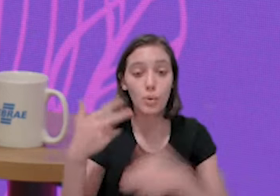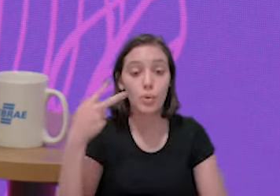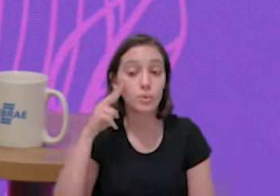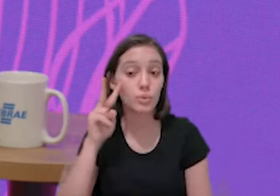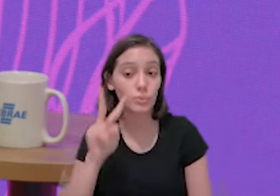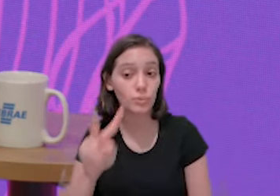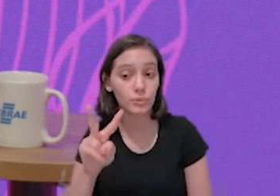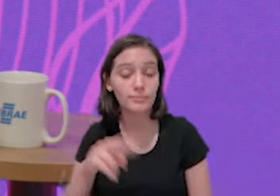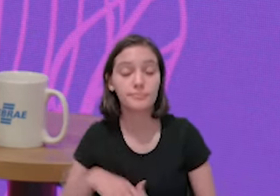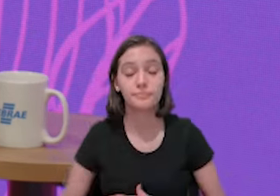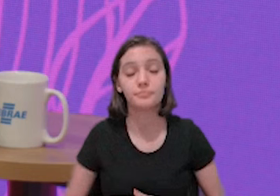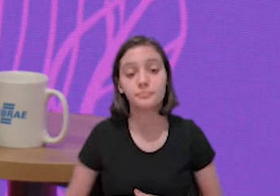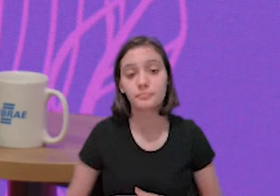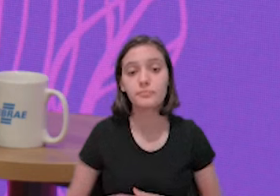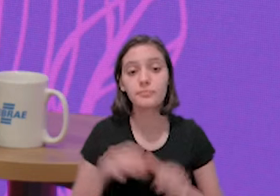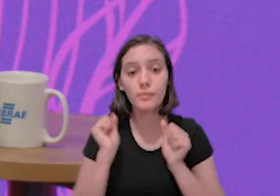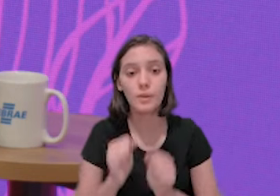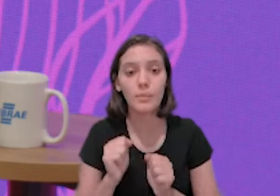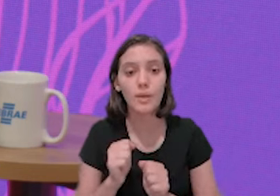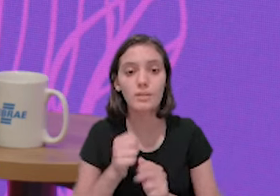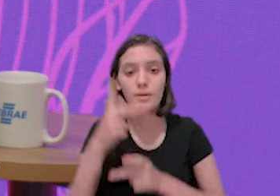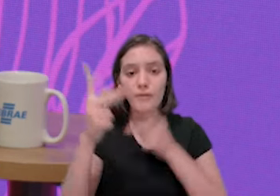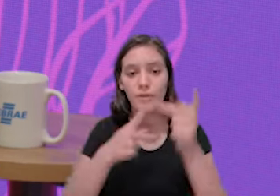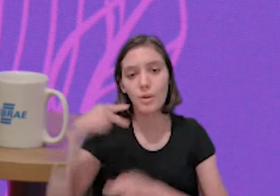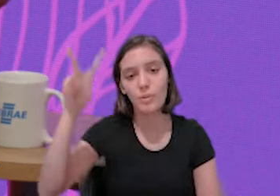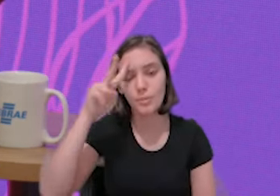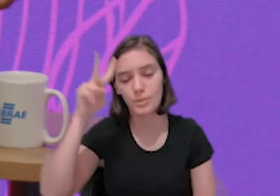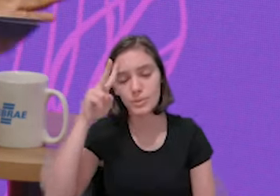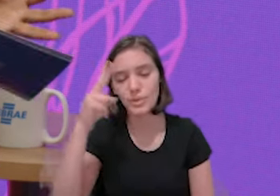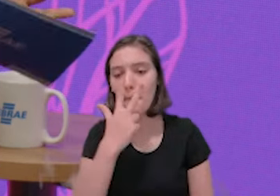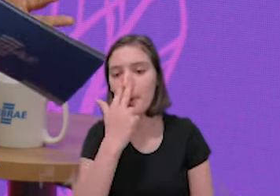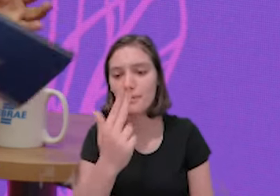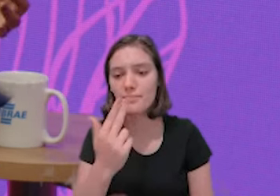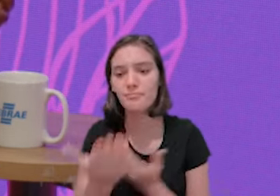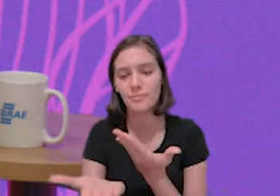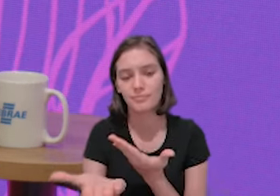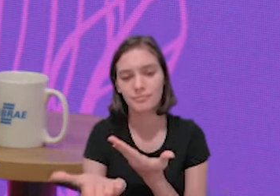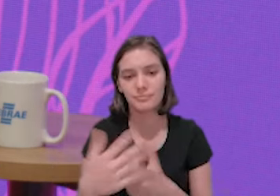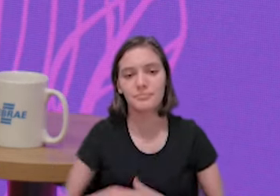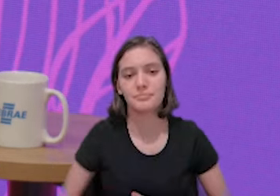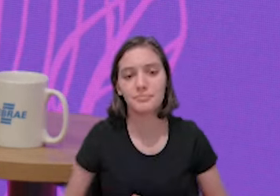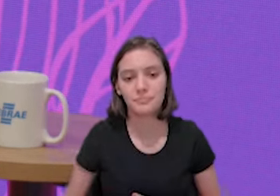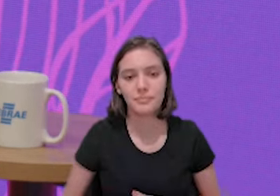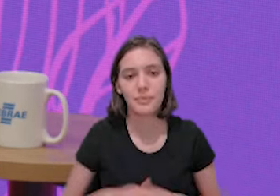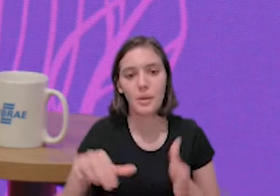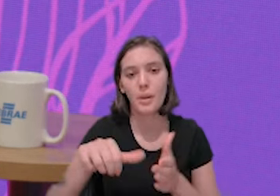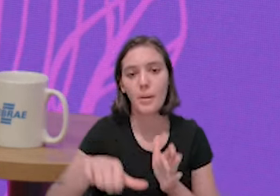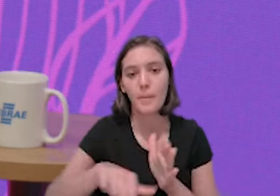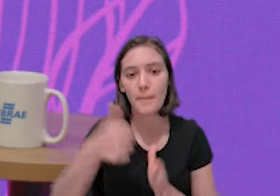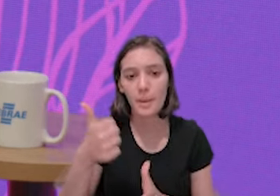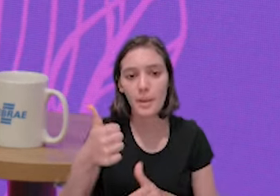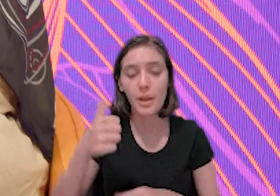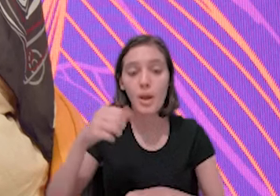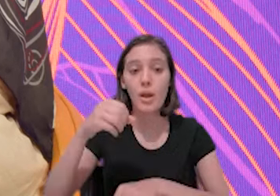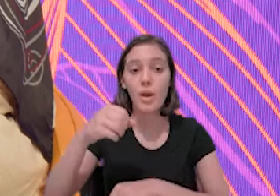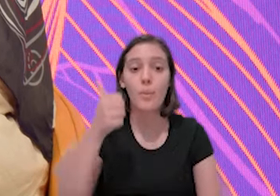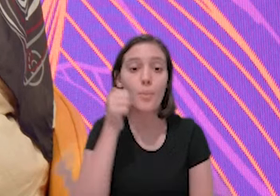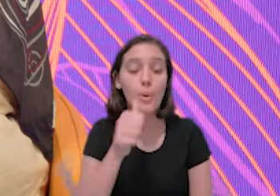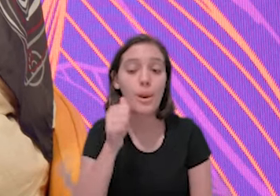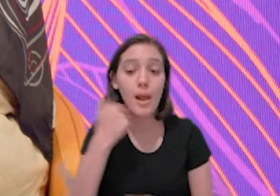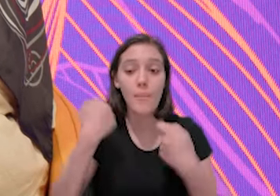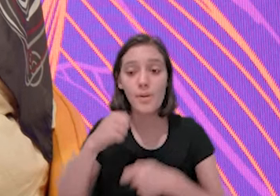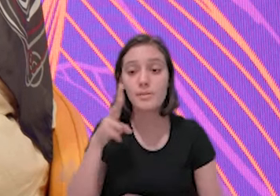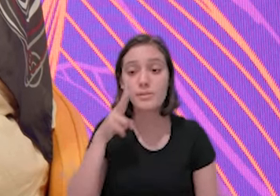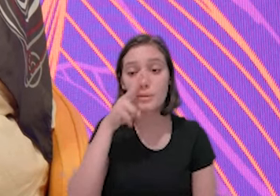refugiadas, que estão nos assistindo, para que elas possam contar depois uma história parecida com a sua? Mulher